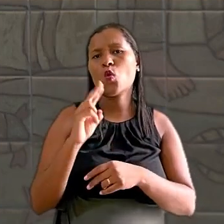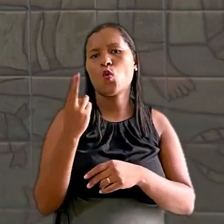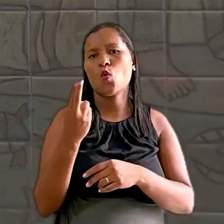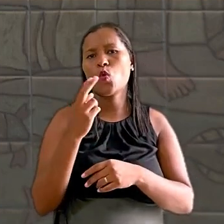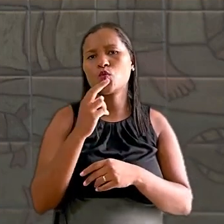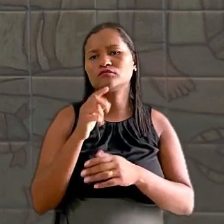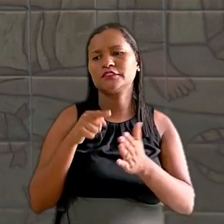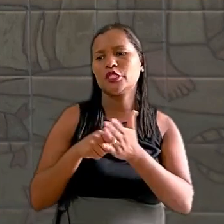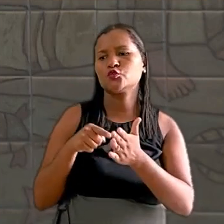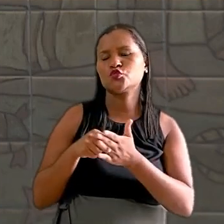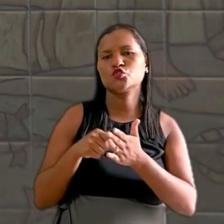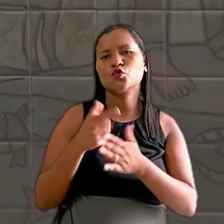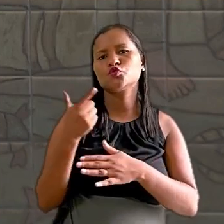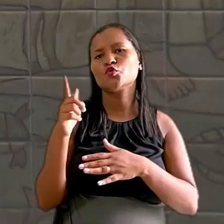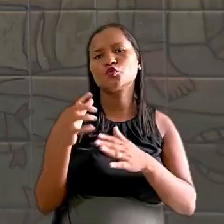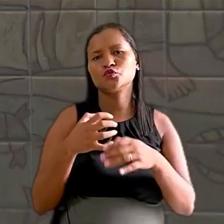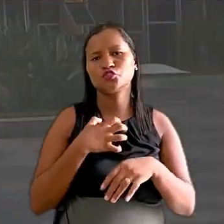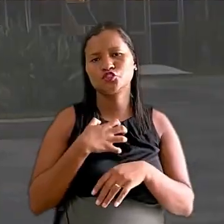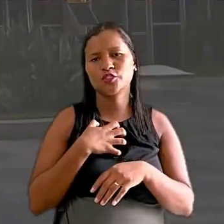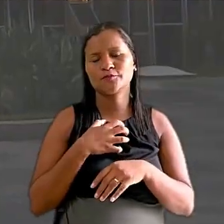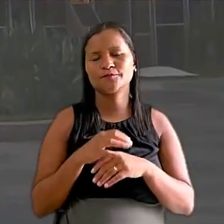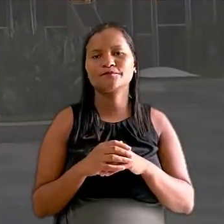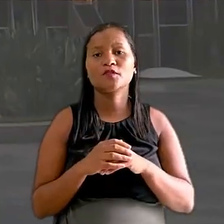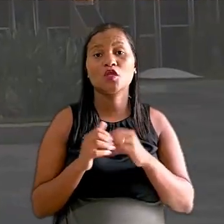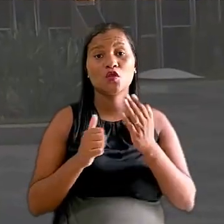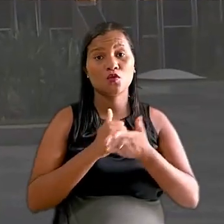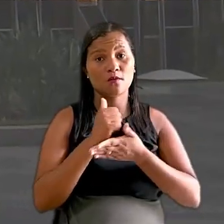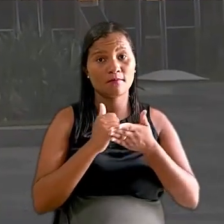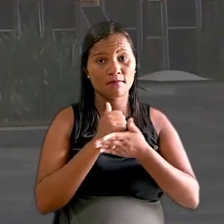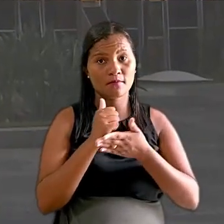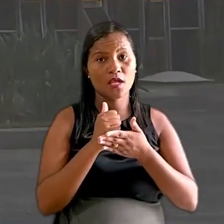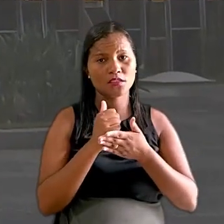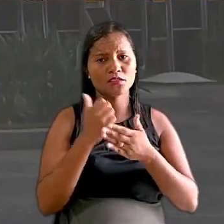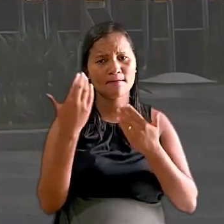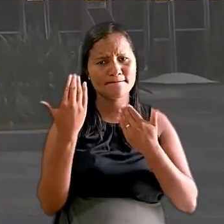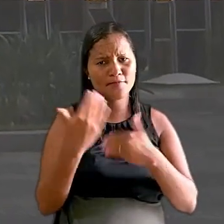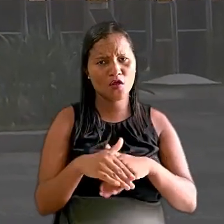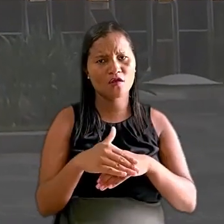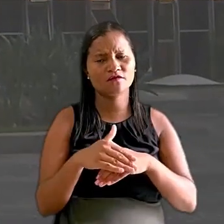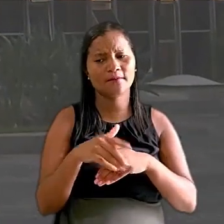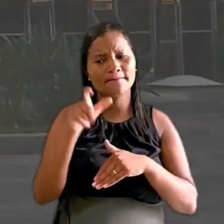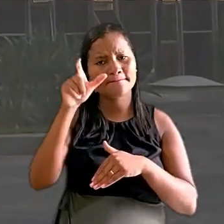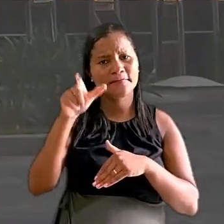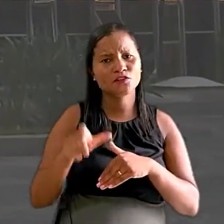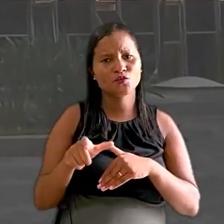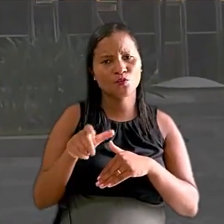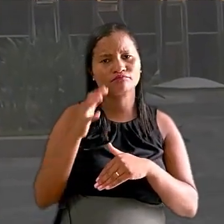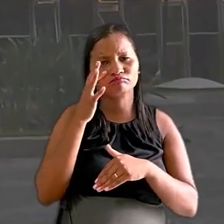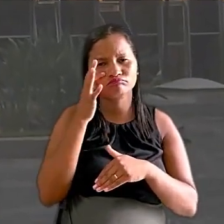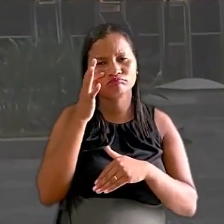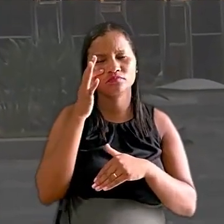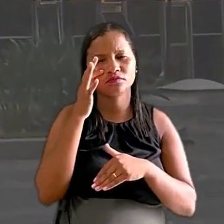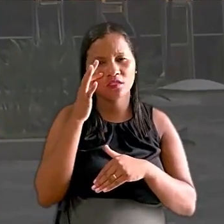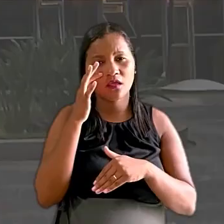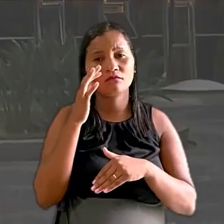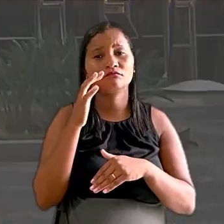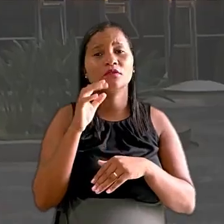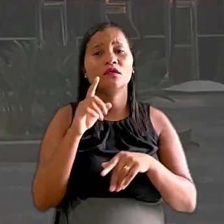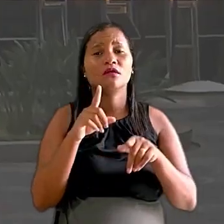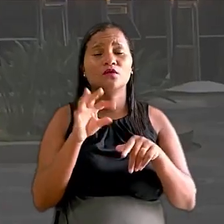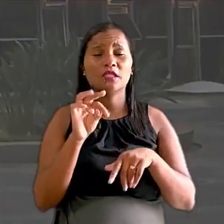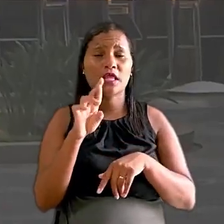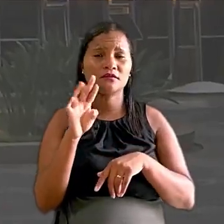denunciado o assédio de outra maneira. Com base em prova testemunhal e laudo pericial, o Tribunal Regional do